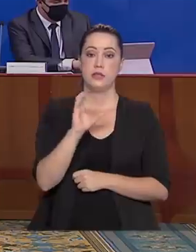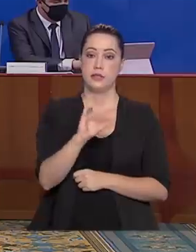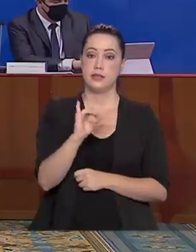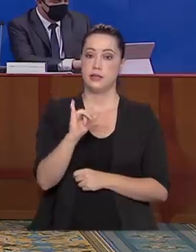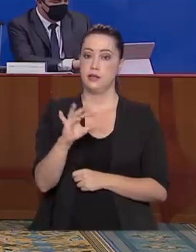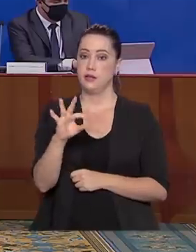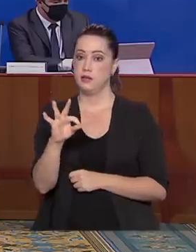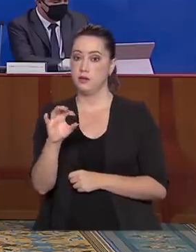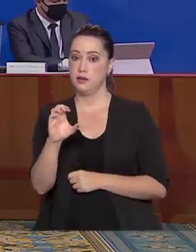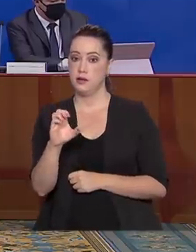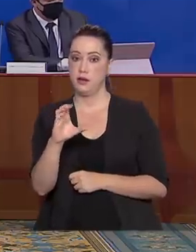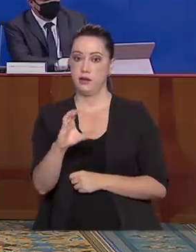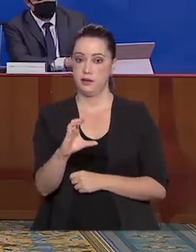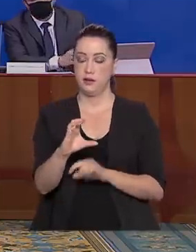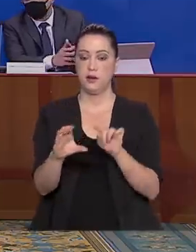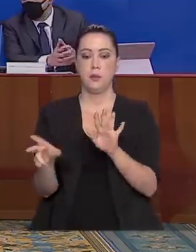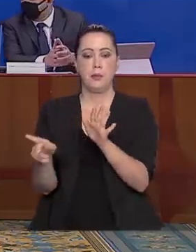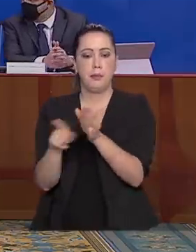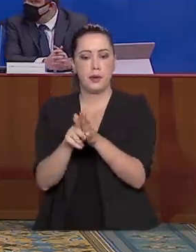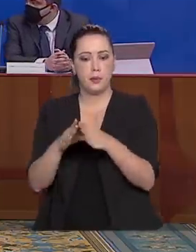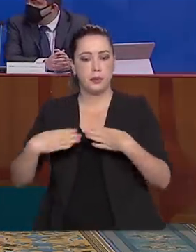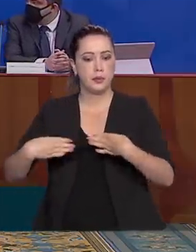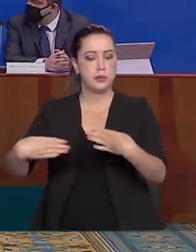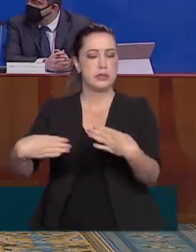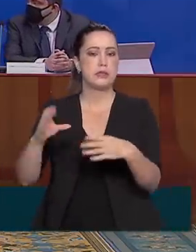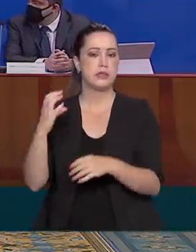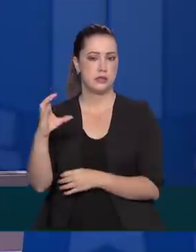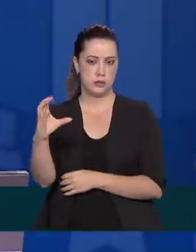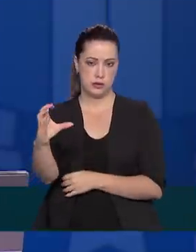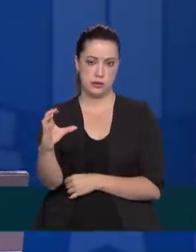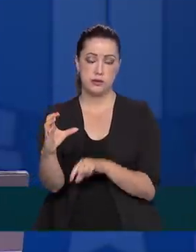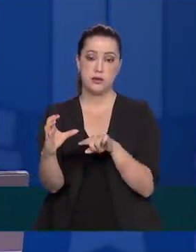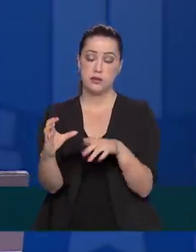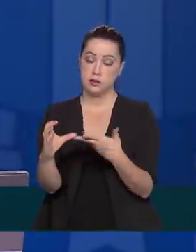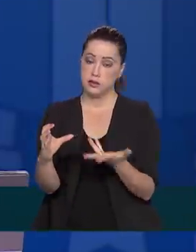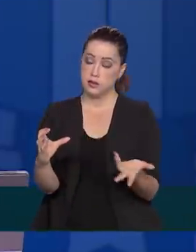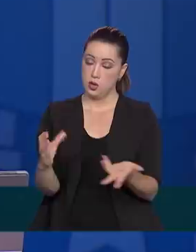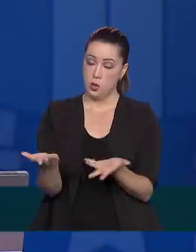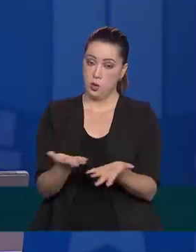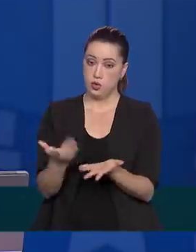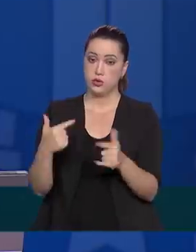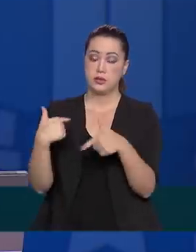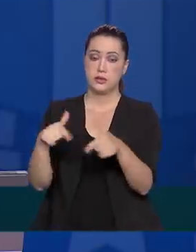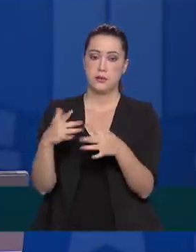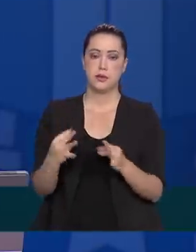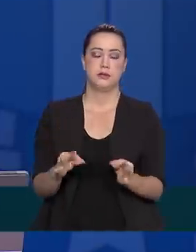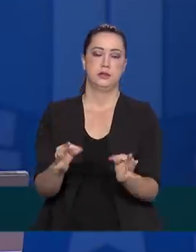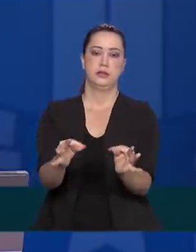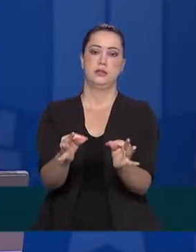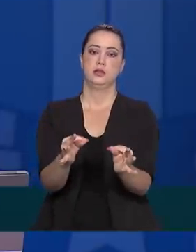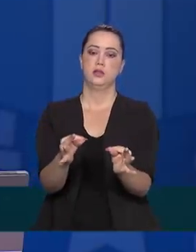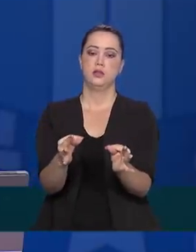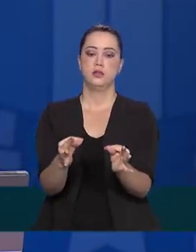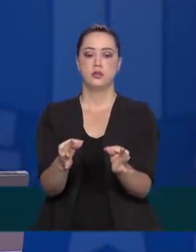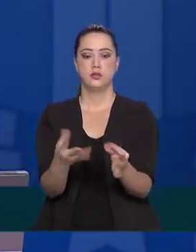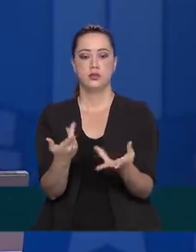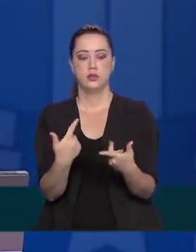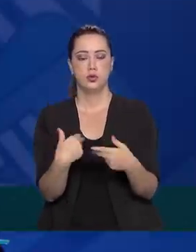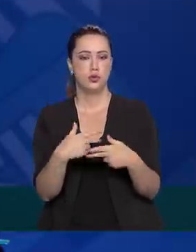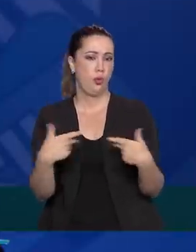vinculada ao Ministério da Ciência, Tecnologia, Inovações e Comunicações e atua na área de tecnologia, como de